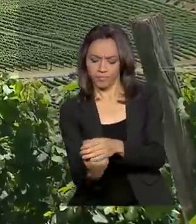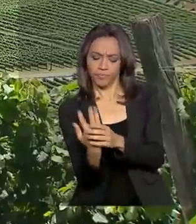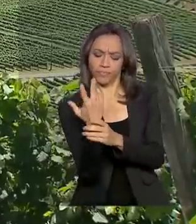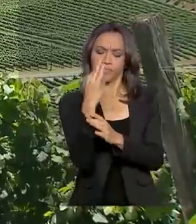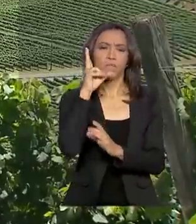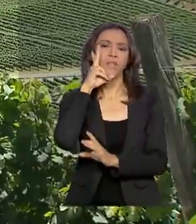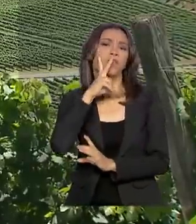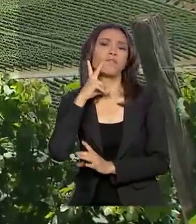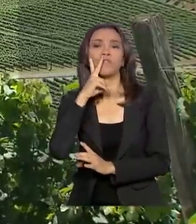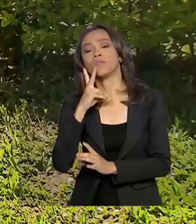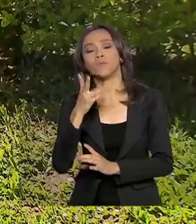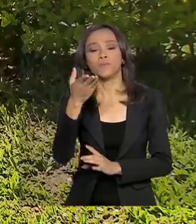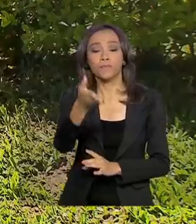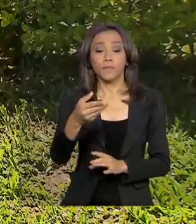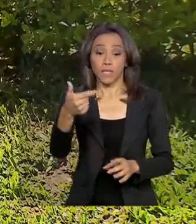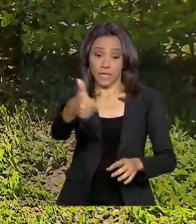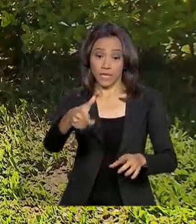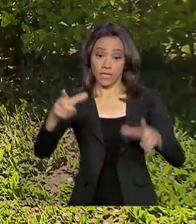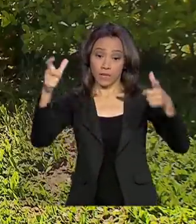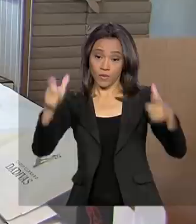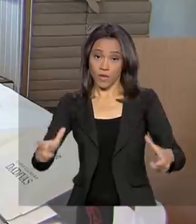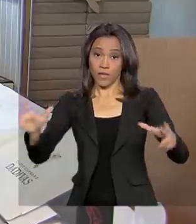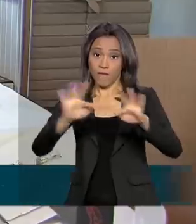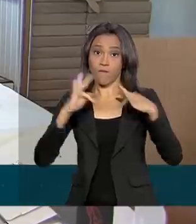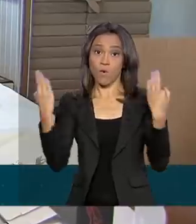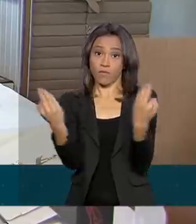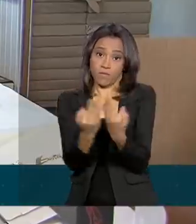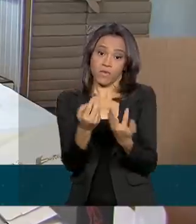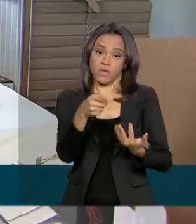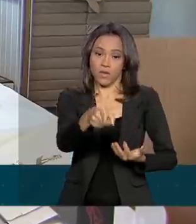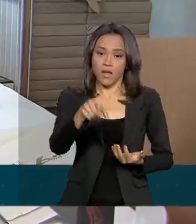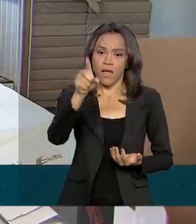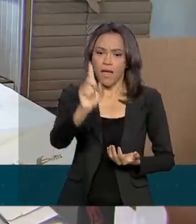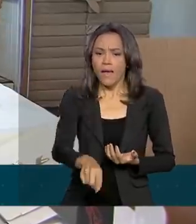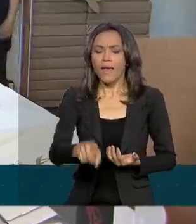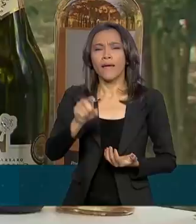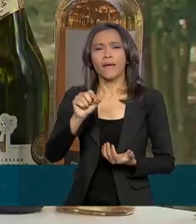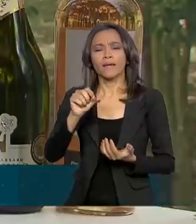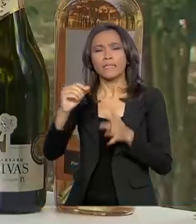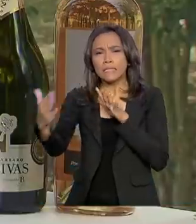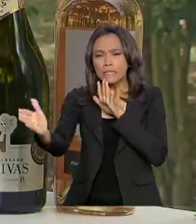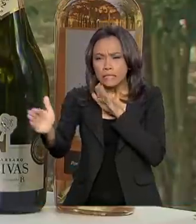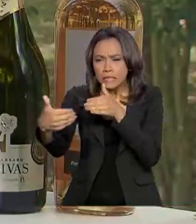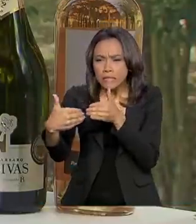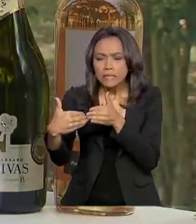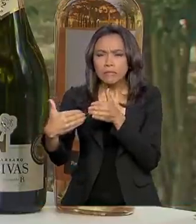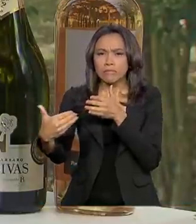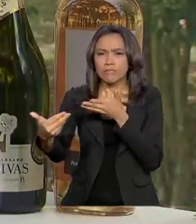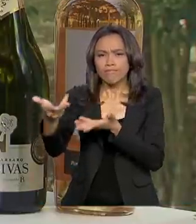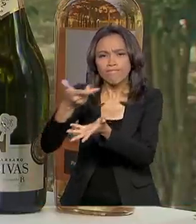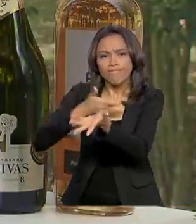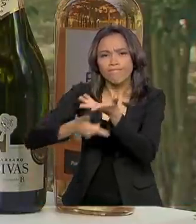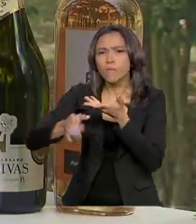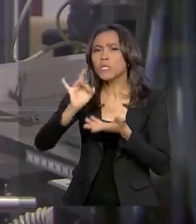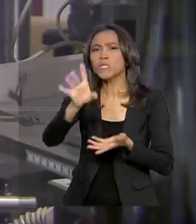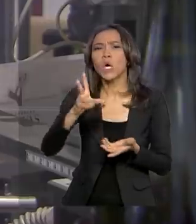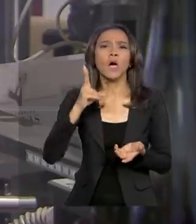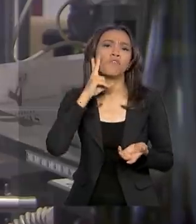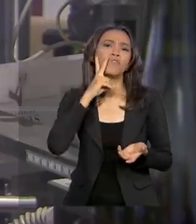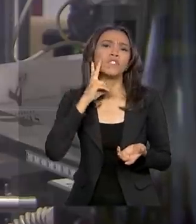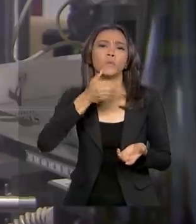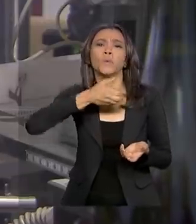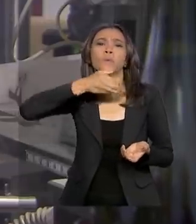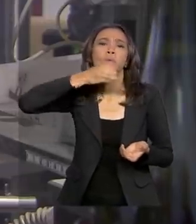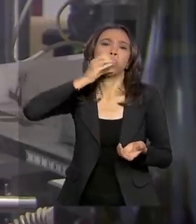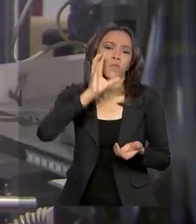Nessa vinícola familiar, o ponto forte é atendimento personalizado. Não se trata apenas de beber vinho, mas